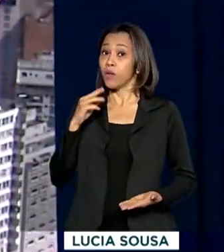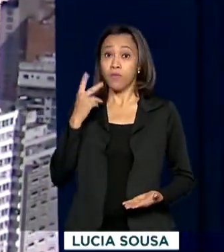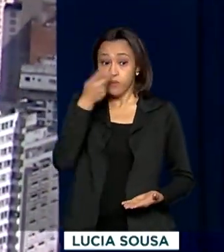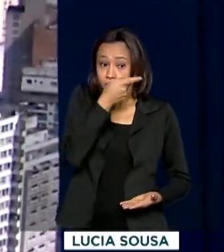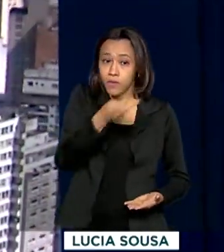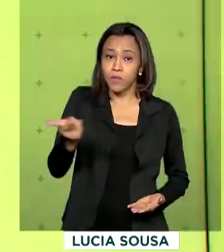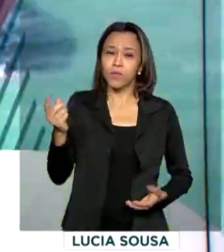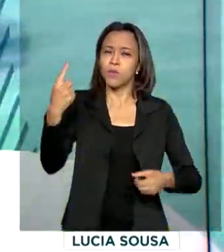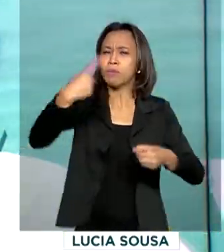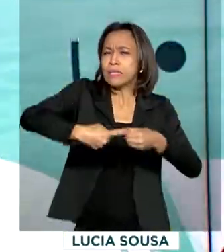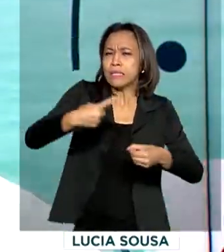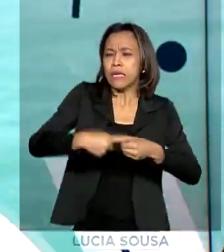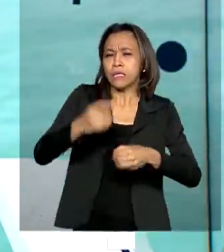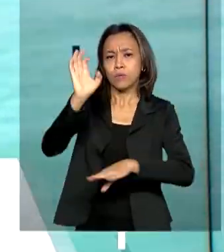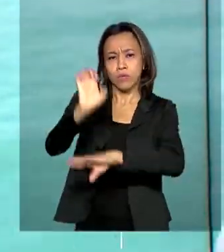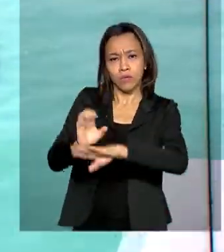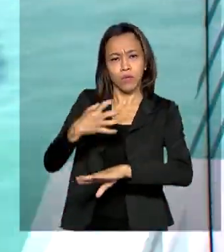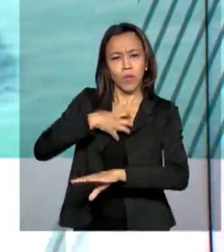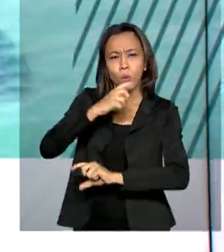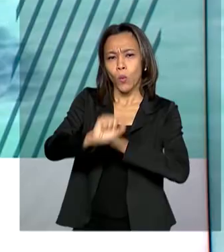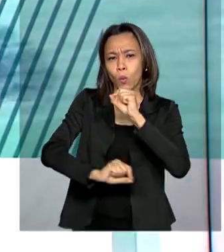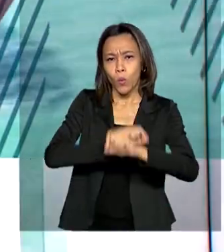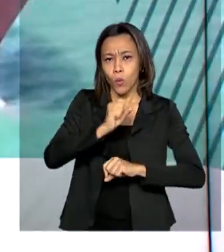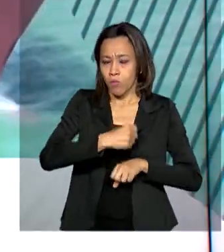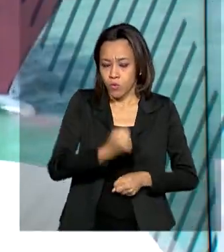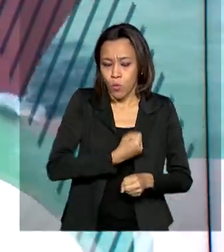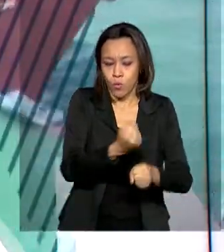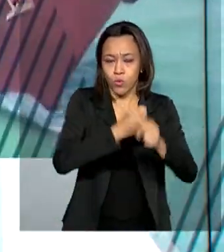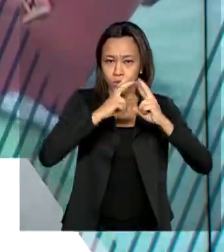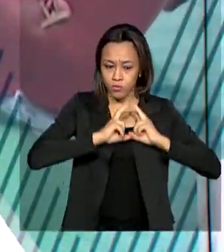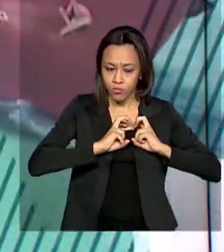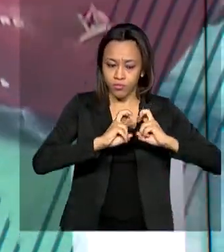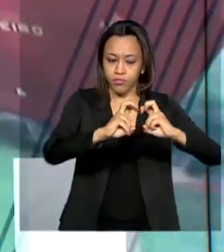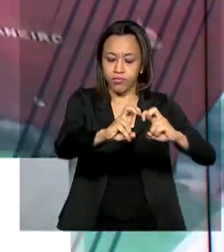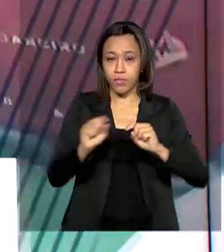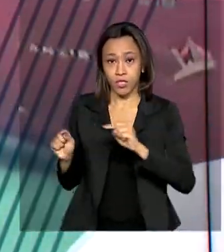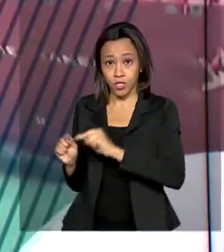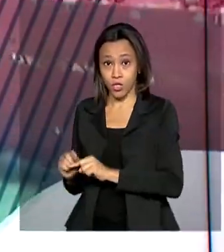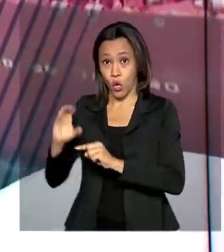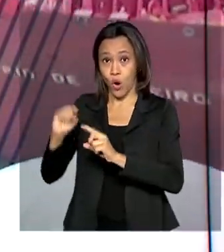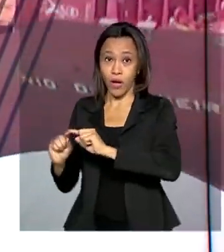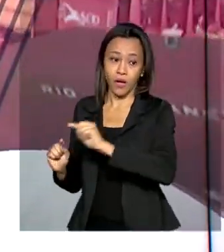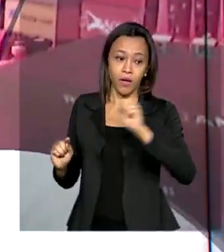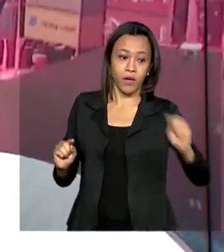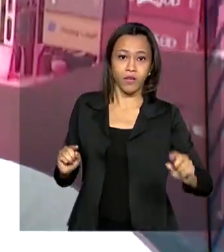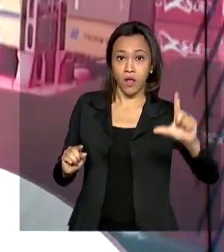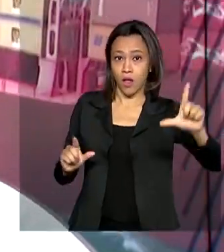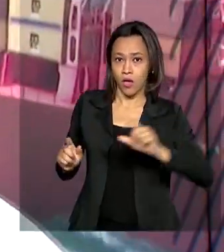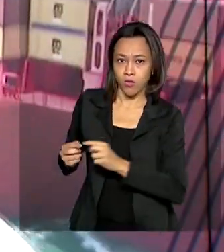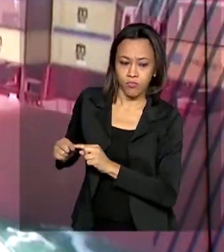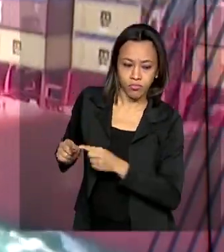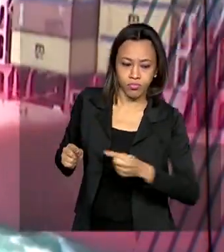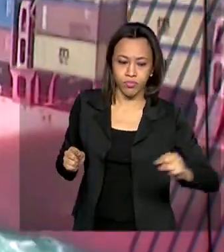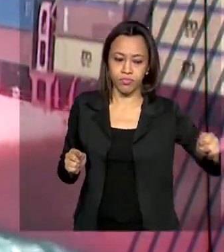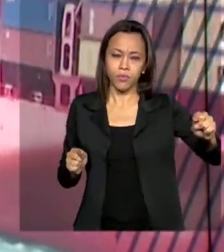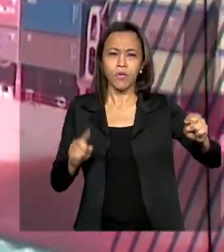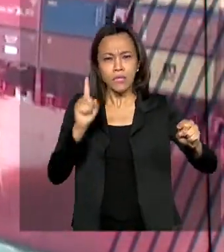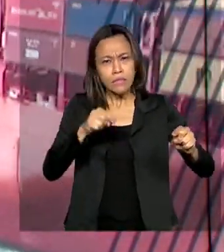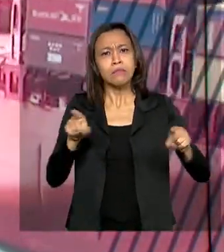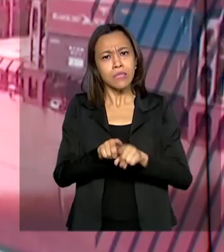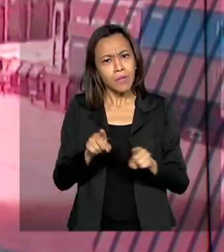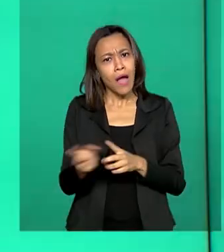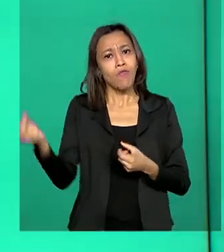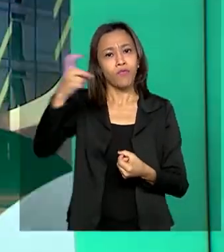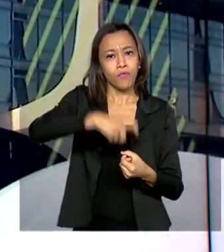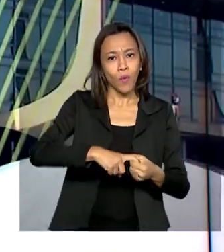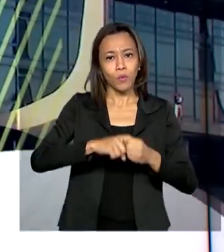São Desidério, na Bahia, as obras de construção da Ferrovia de Integração Oeste e Leste. A ocasião marcou a volta do Exército aos